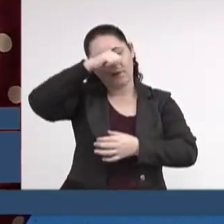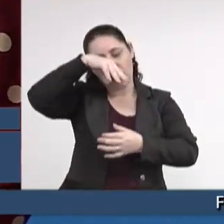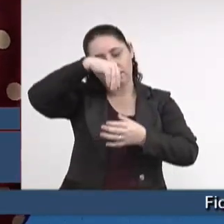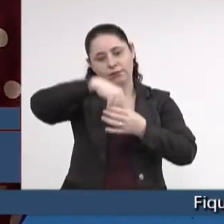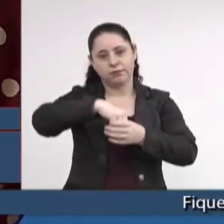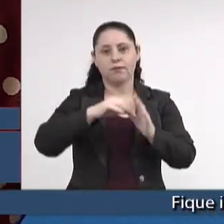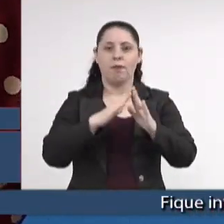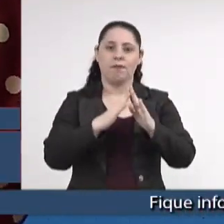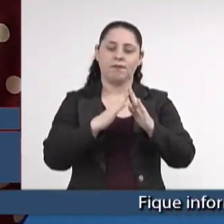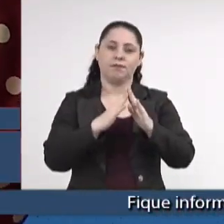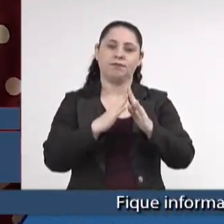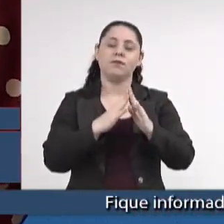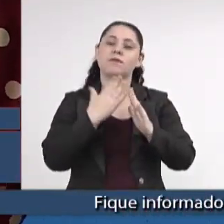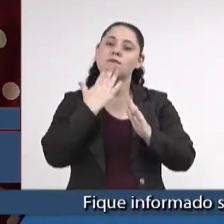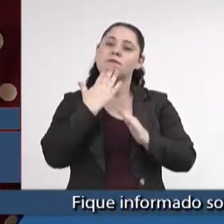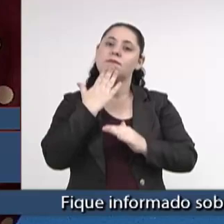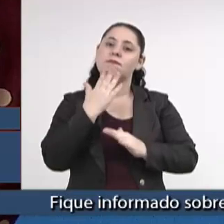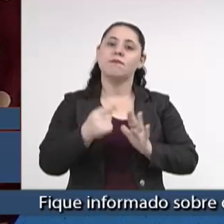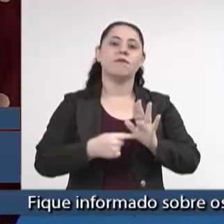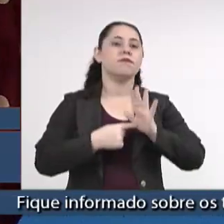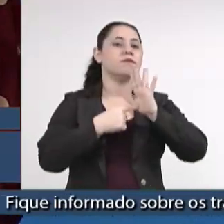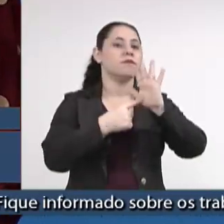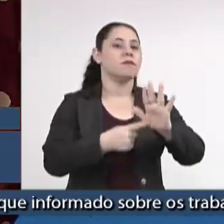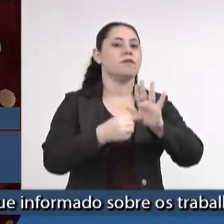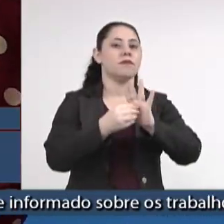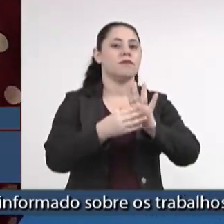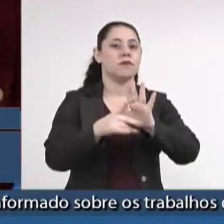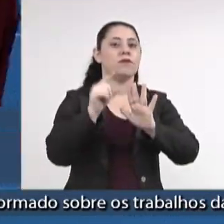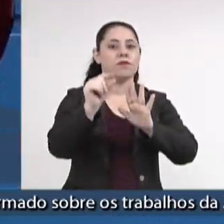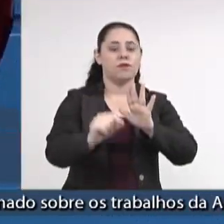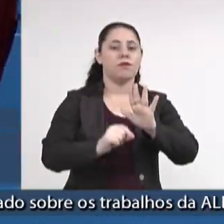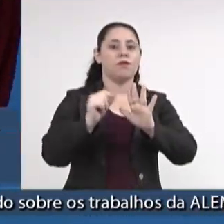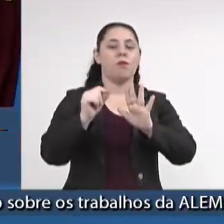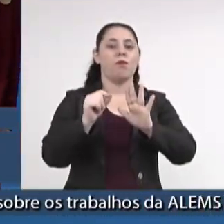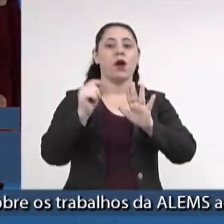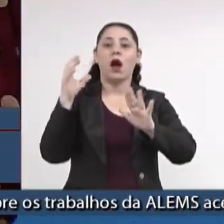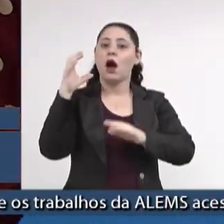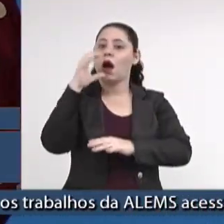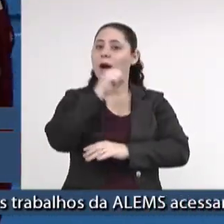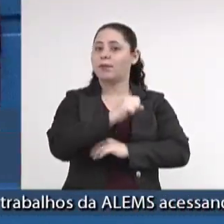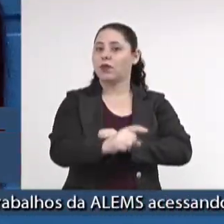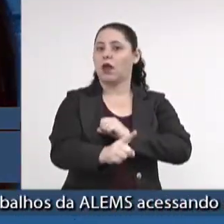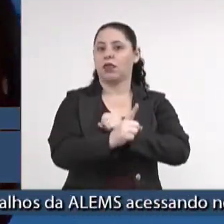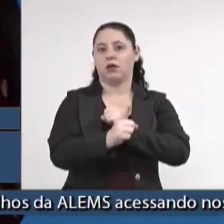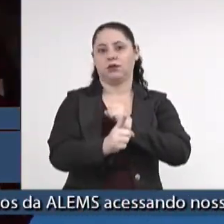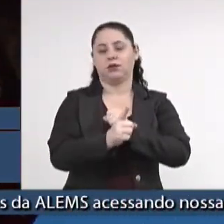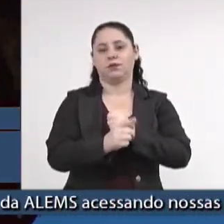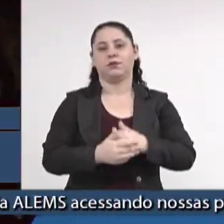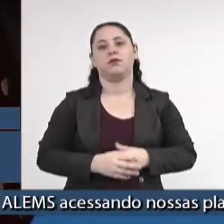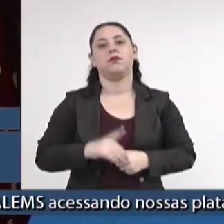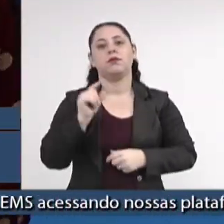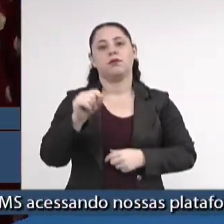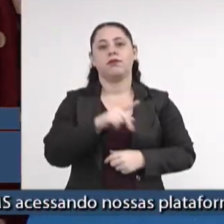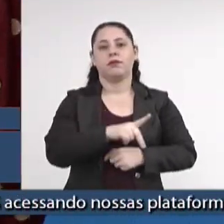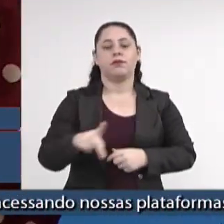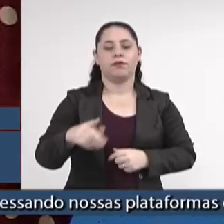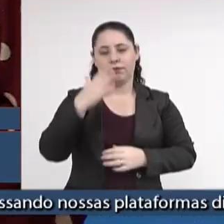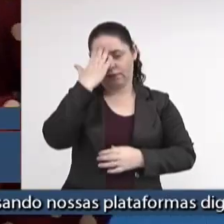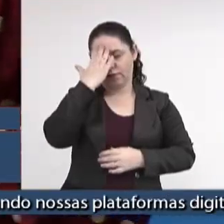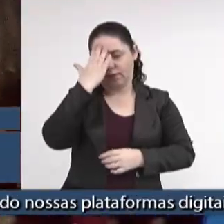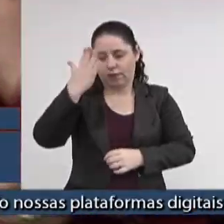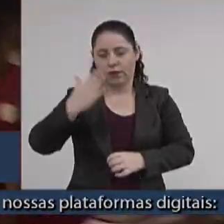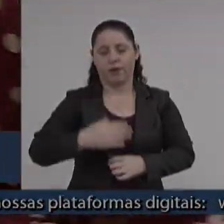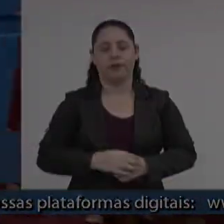domésticas, solicito que a presente indicação seja prontamente atendida. É o que eu tinha, senhor presidente.